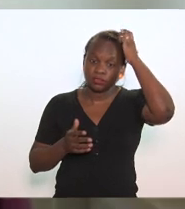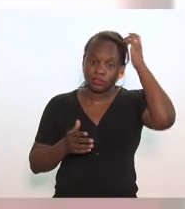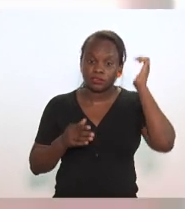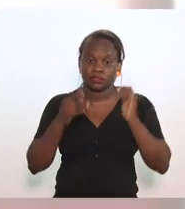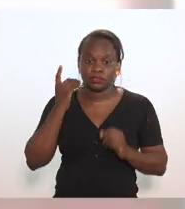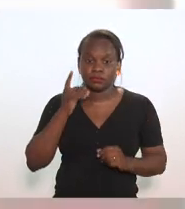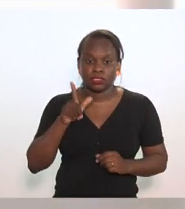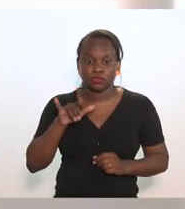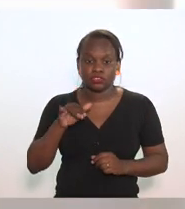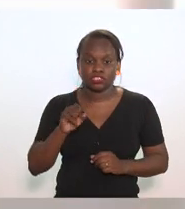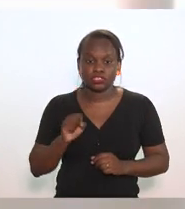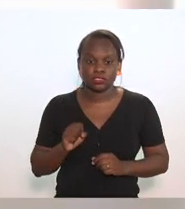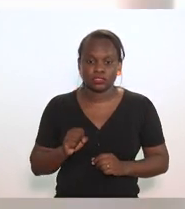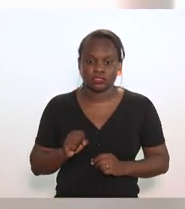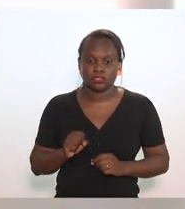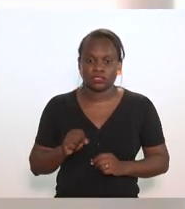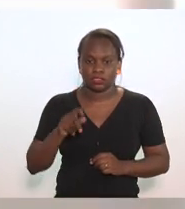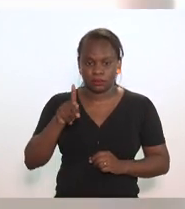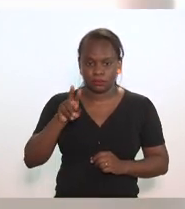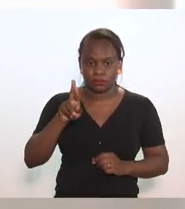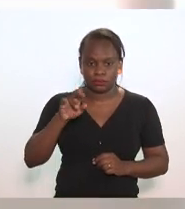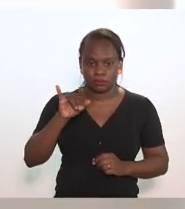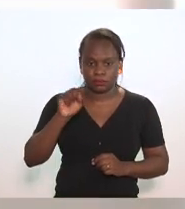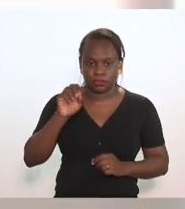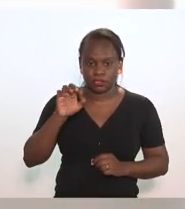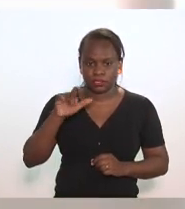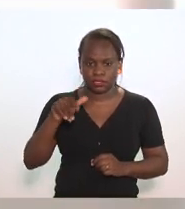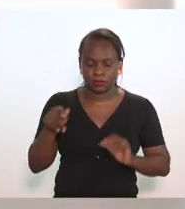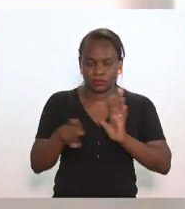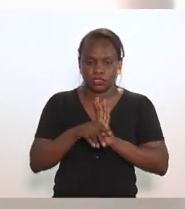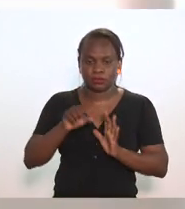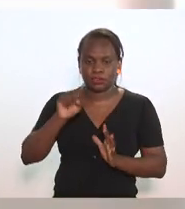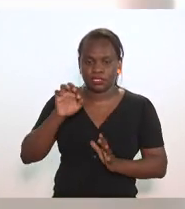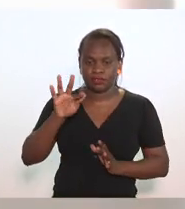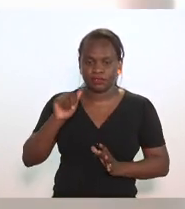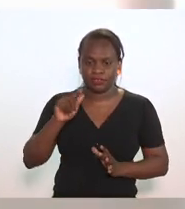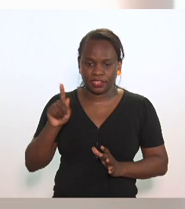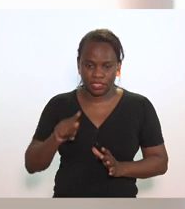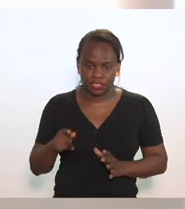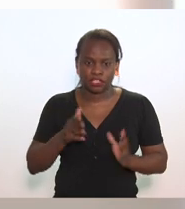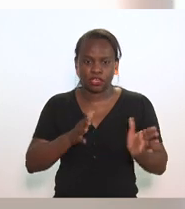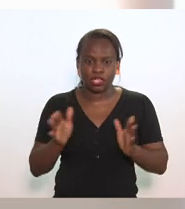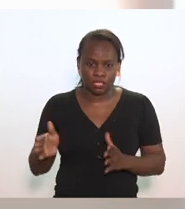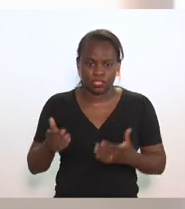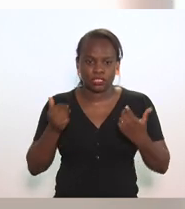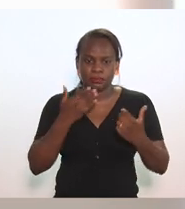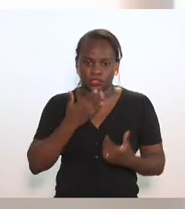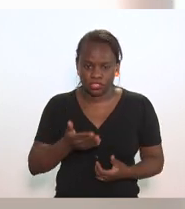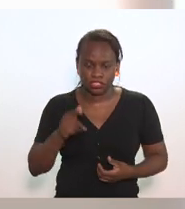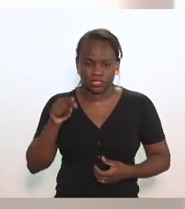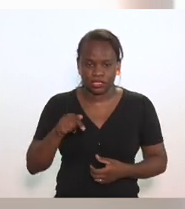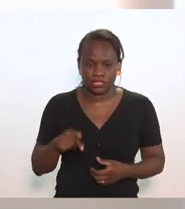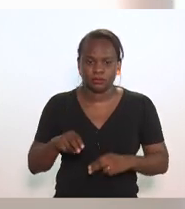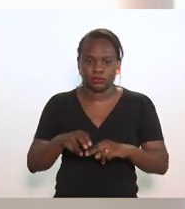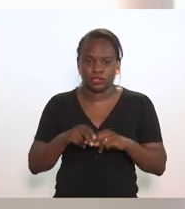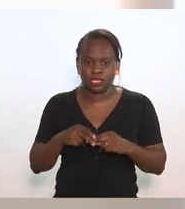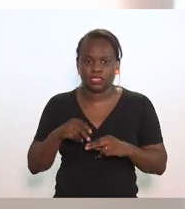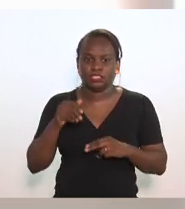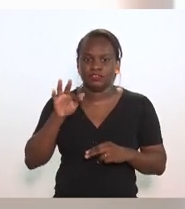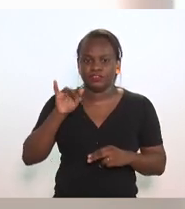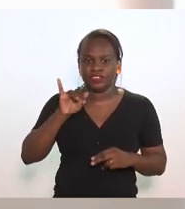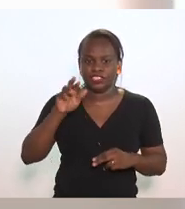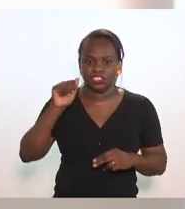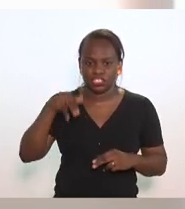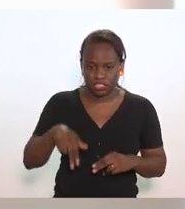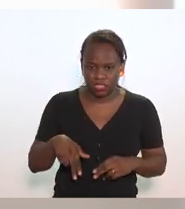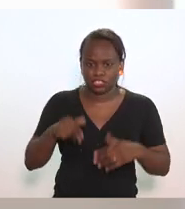Continuando... Deputado Luiz Paulo, Priscila aqui da Cefaz, uma questão de ordem que eu queria suscitar aqui em razão do comentário da Firjan,